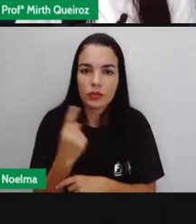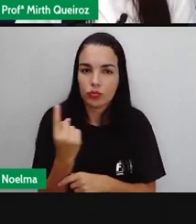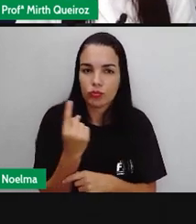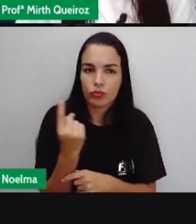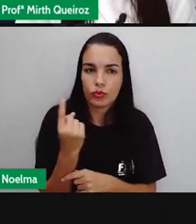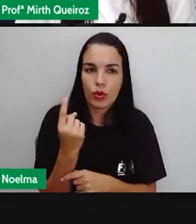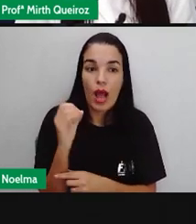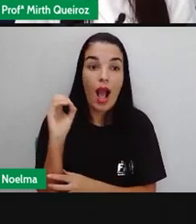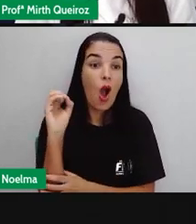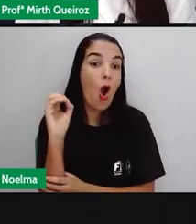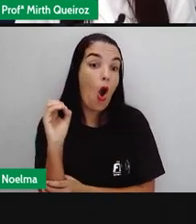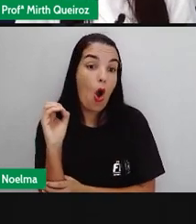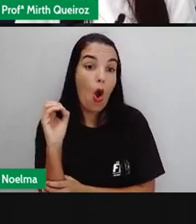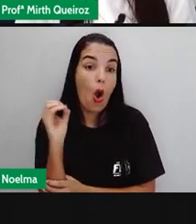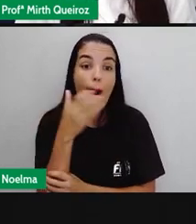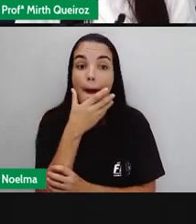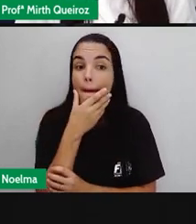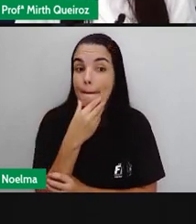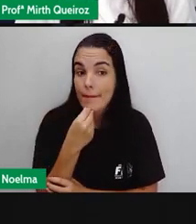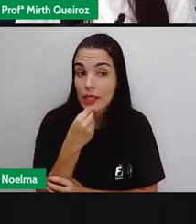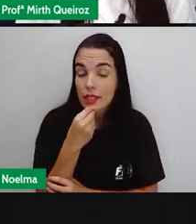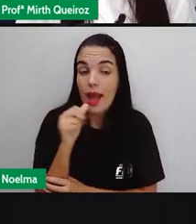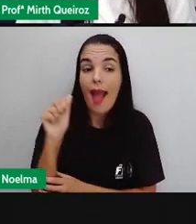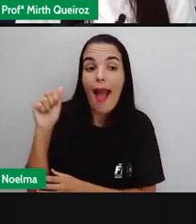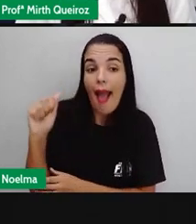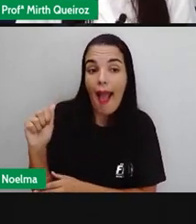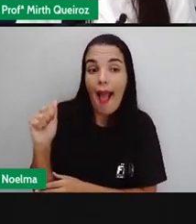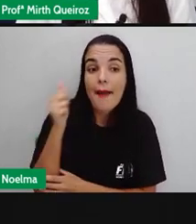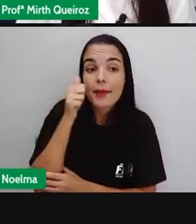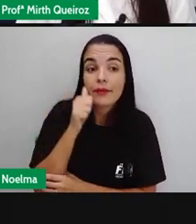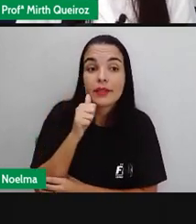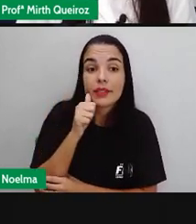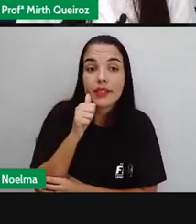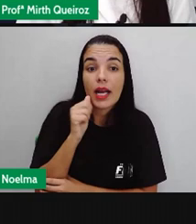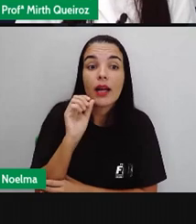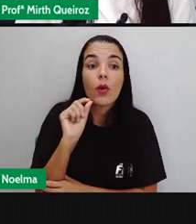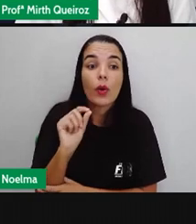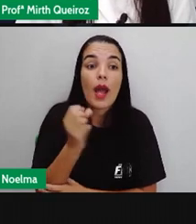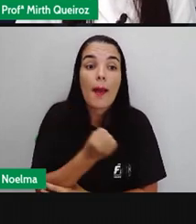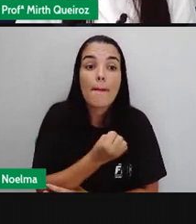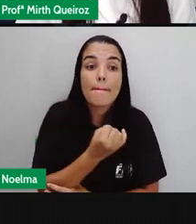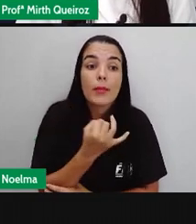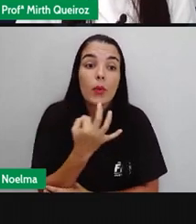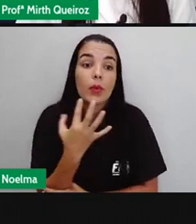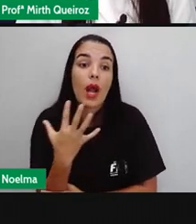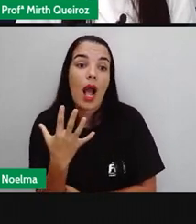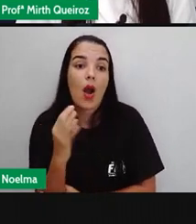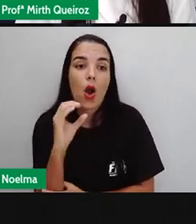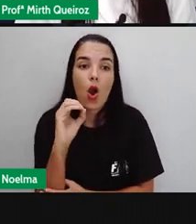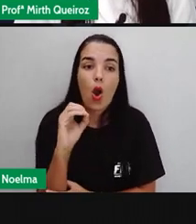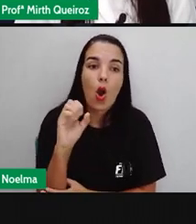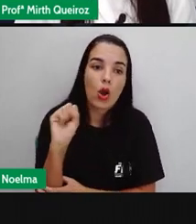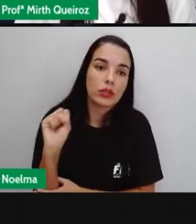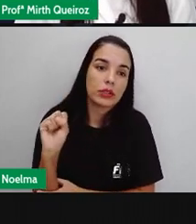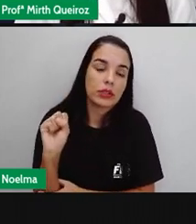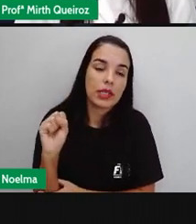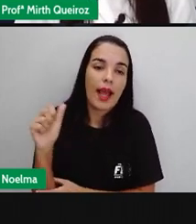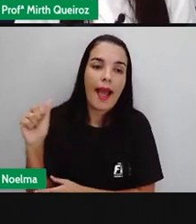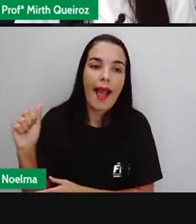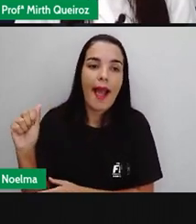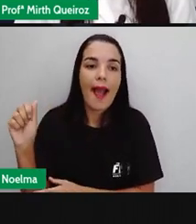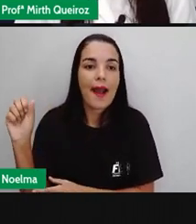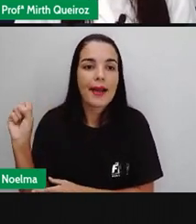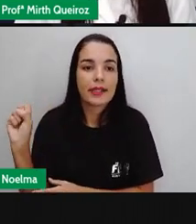usa ó para o masculino, á para o feminino. E plural a gente usa ós para o masculino e